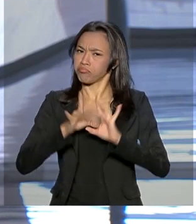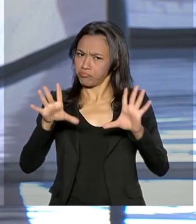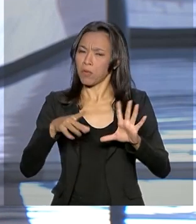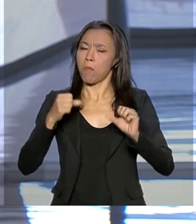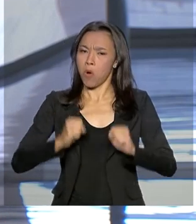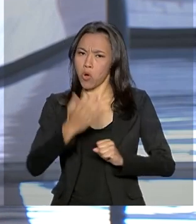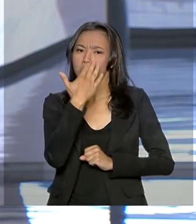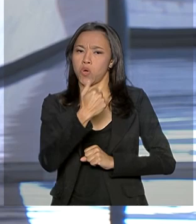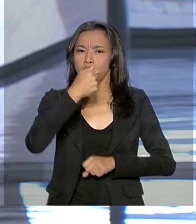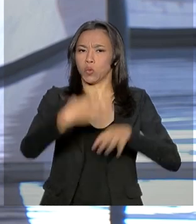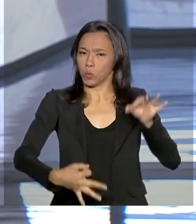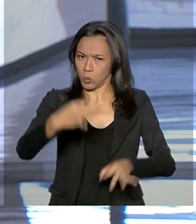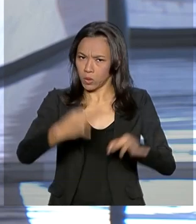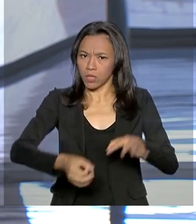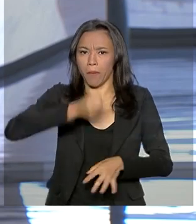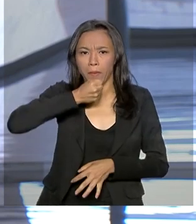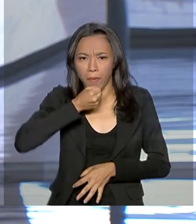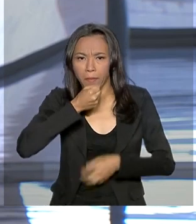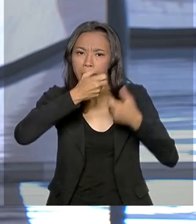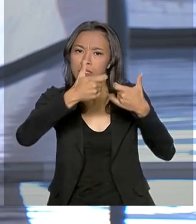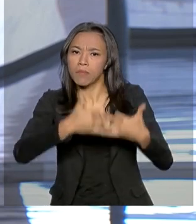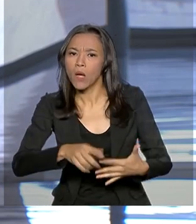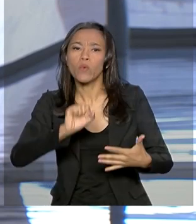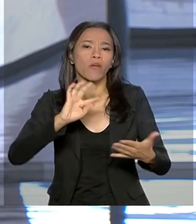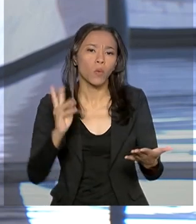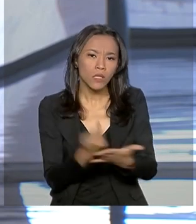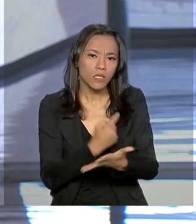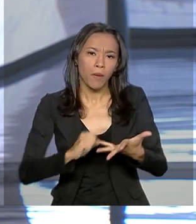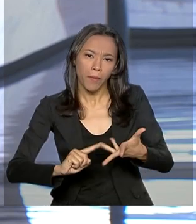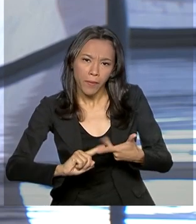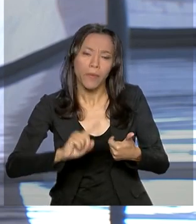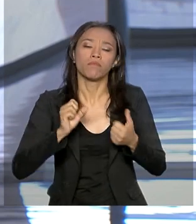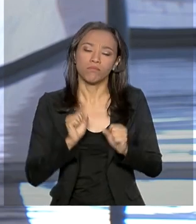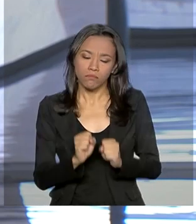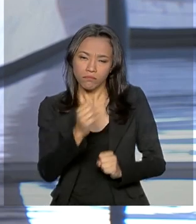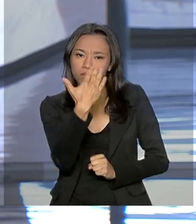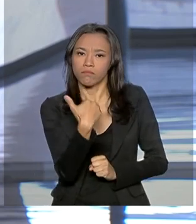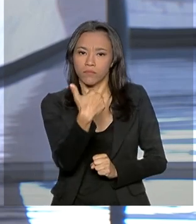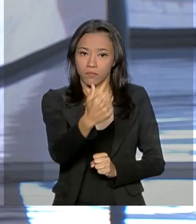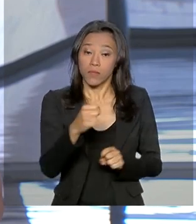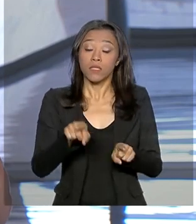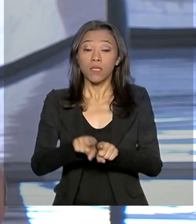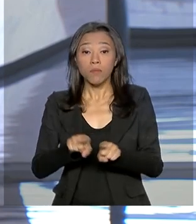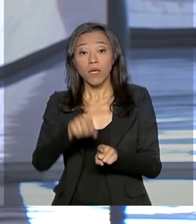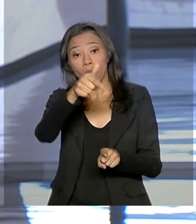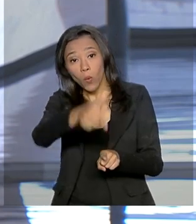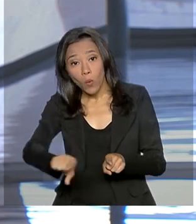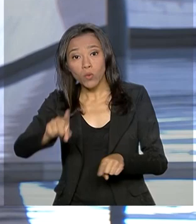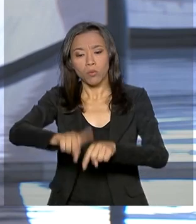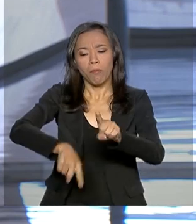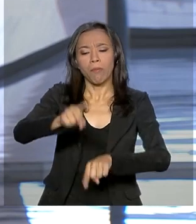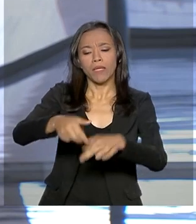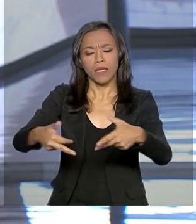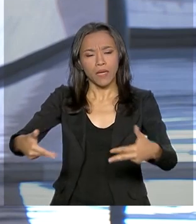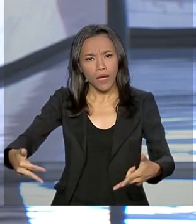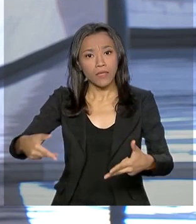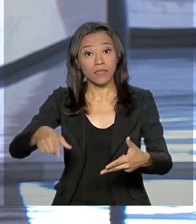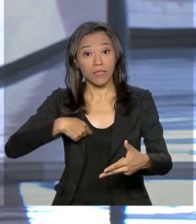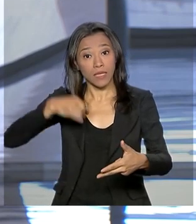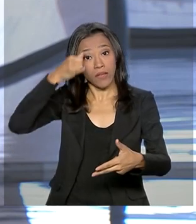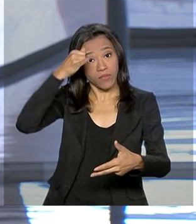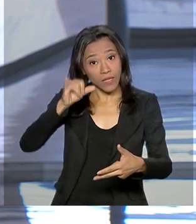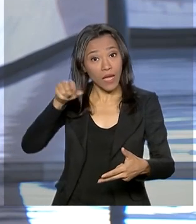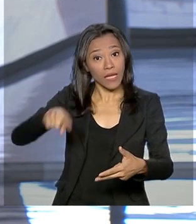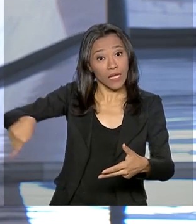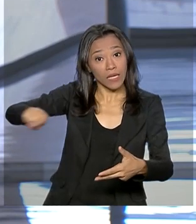amarrar todos esses pontos, para aprofundar nas investigações, periciar o material que foi apreendido e também evitar que os presos interfiram